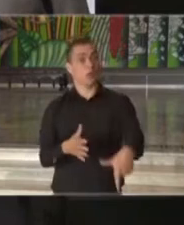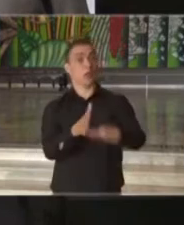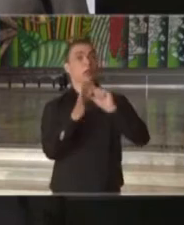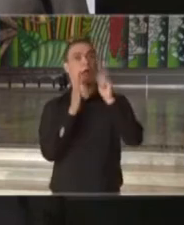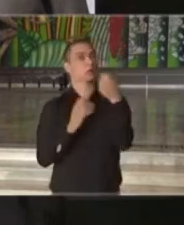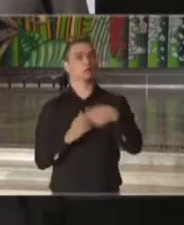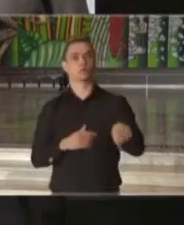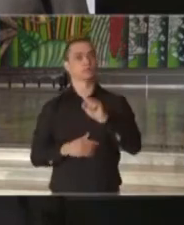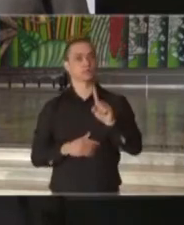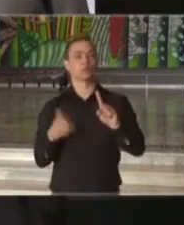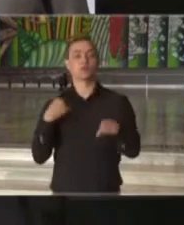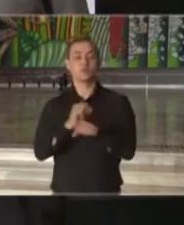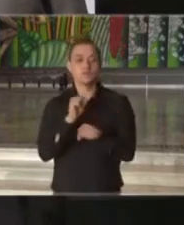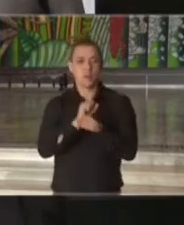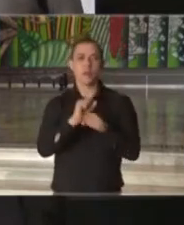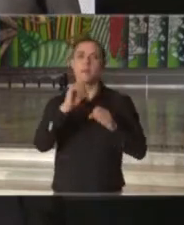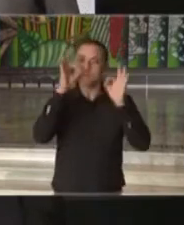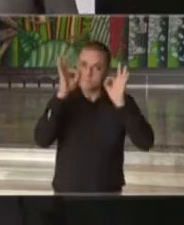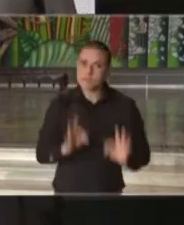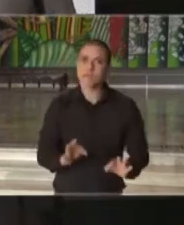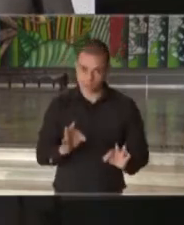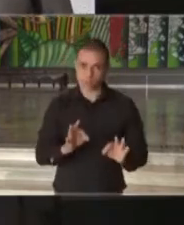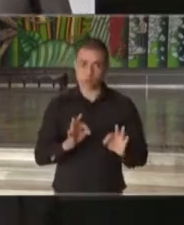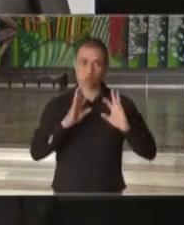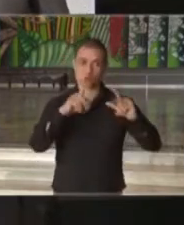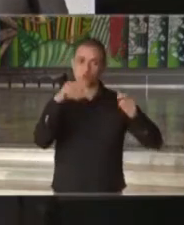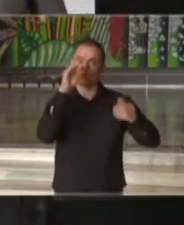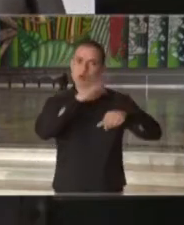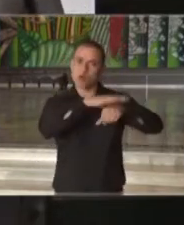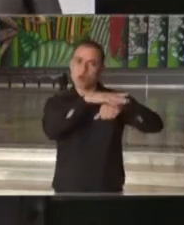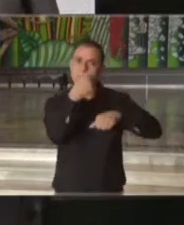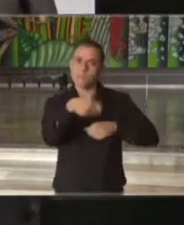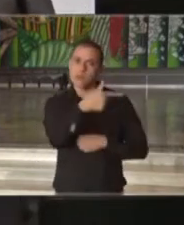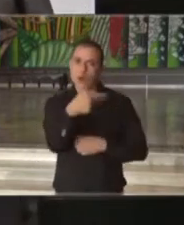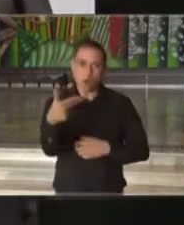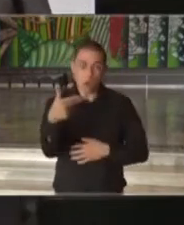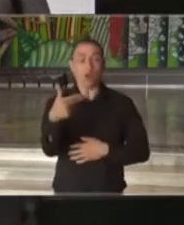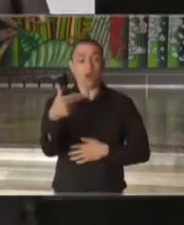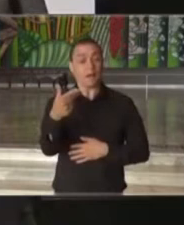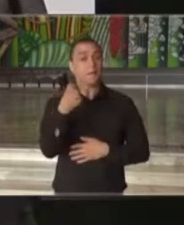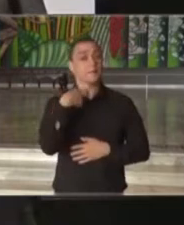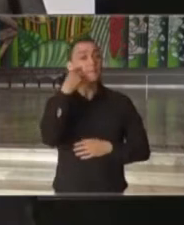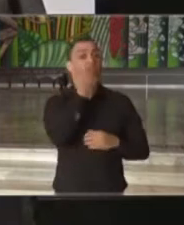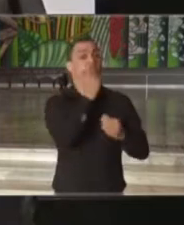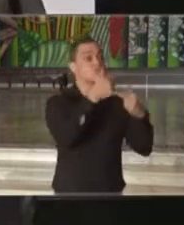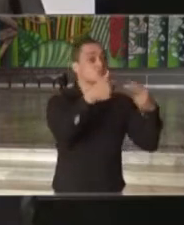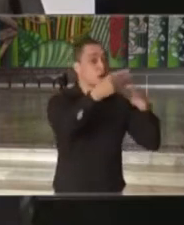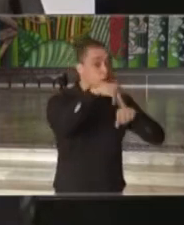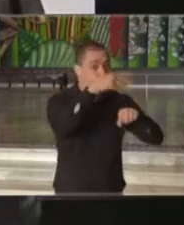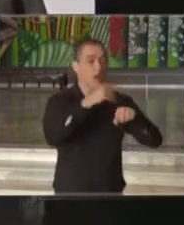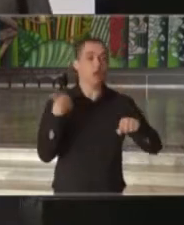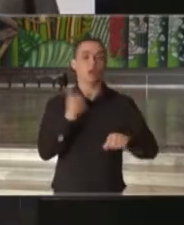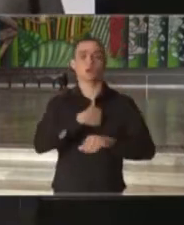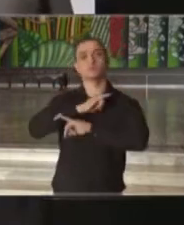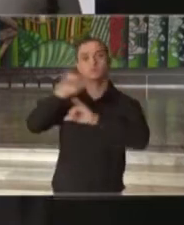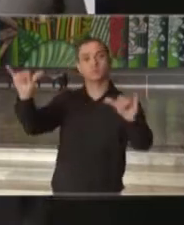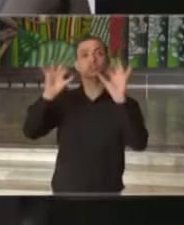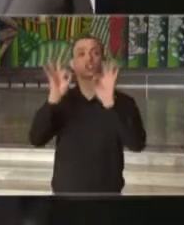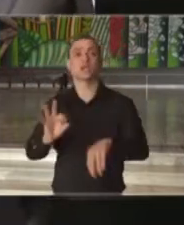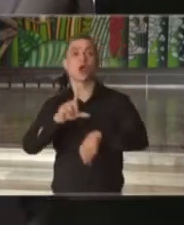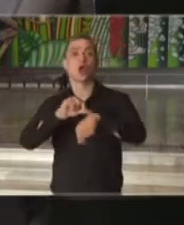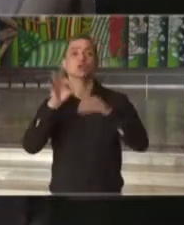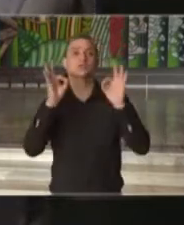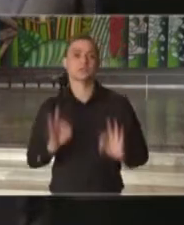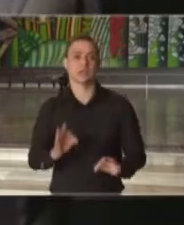medidas, nós fundamentamos as medidas para oferecer aquilo que é correto na hora certa para a